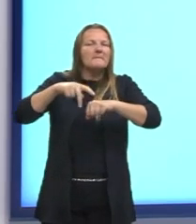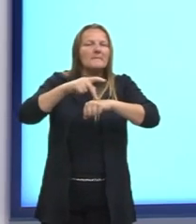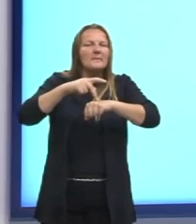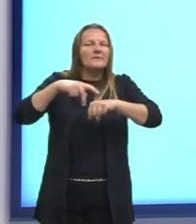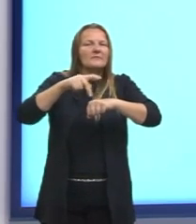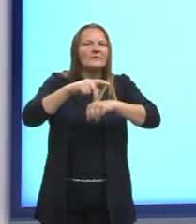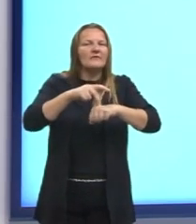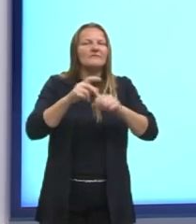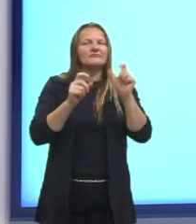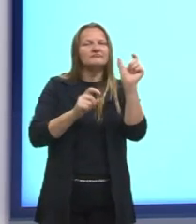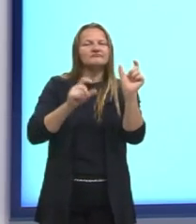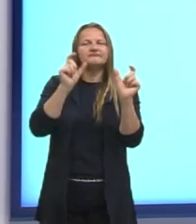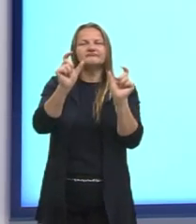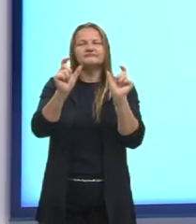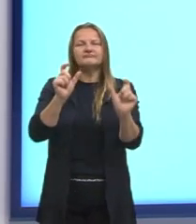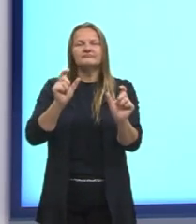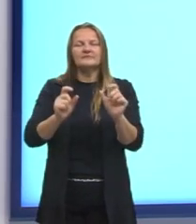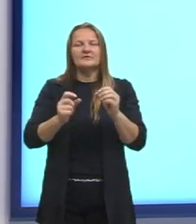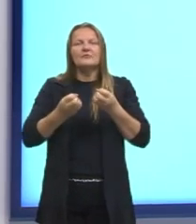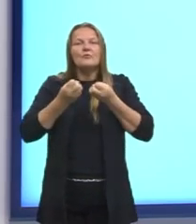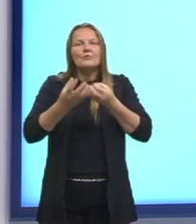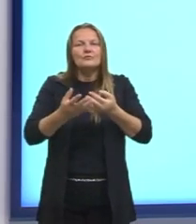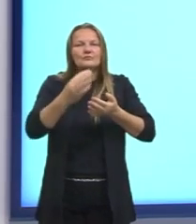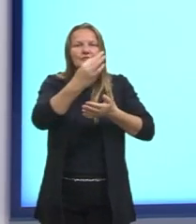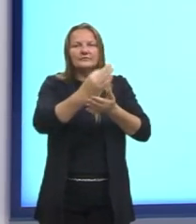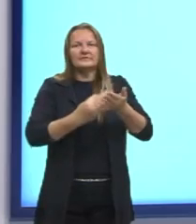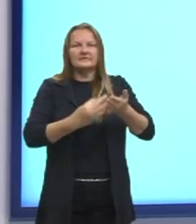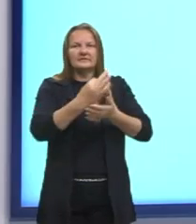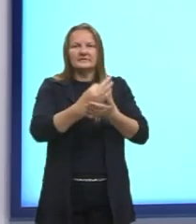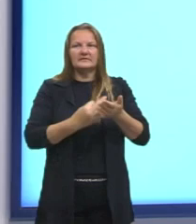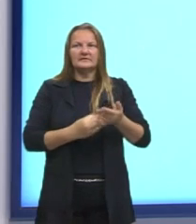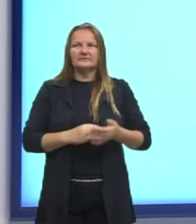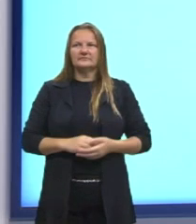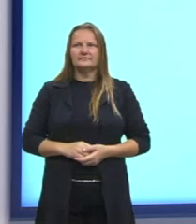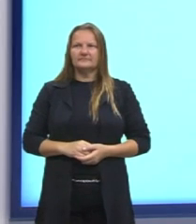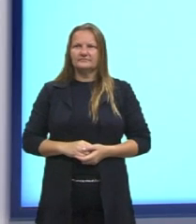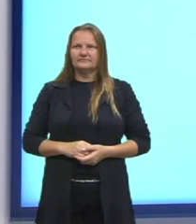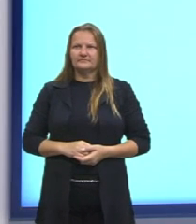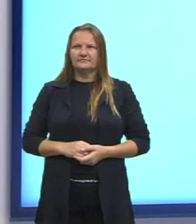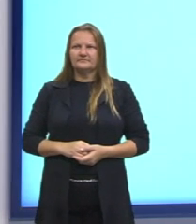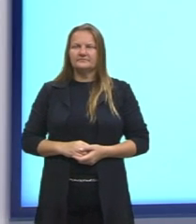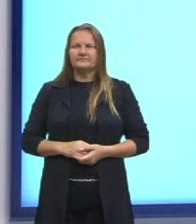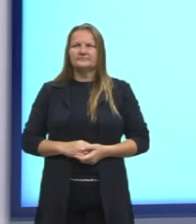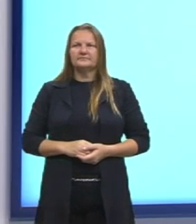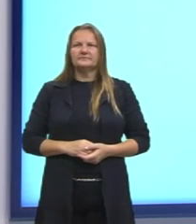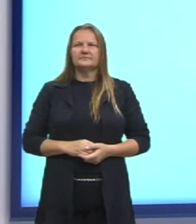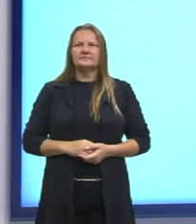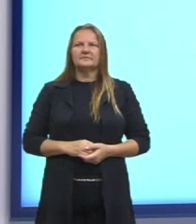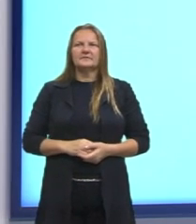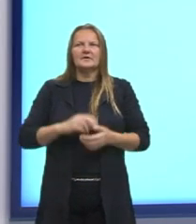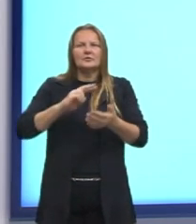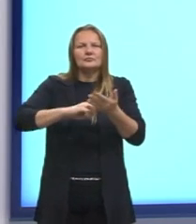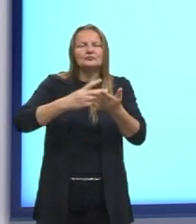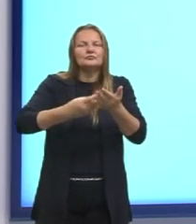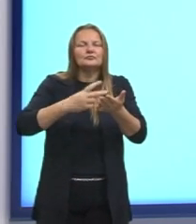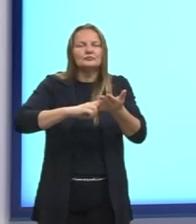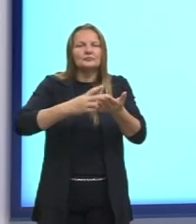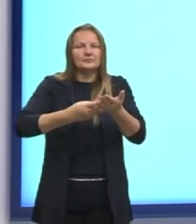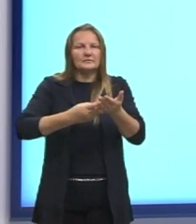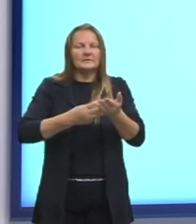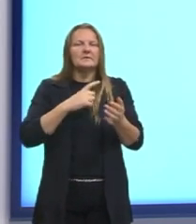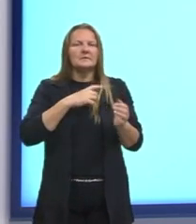do texto, ok? Certo? E aí, temos, então, a tradução, mais